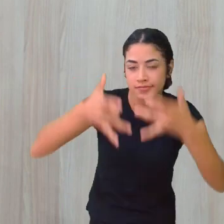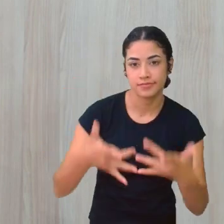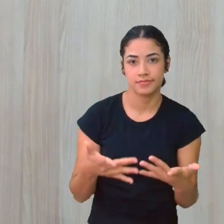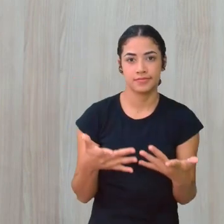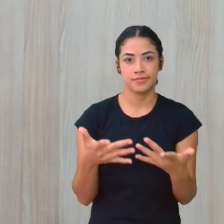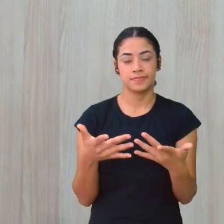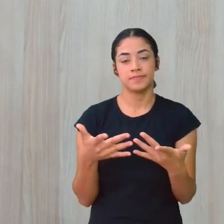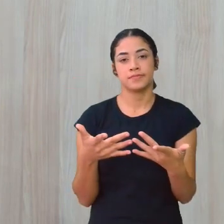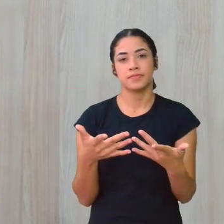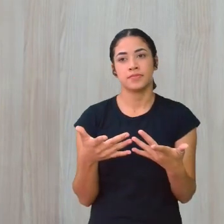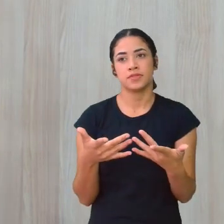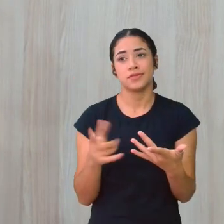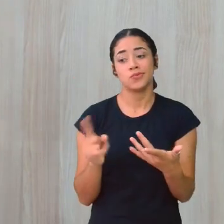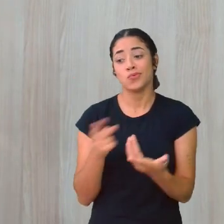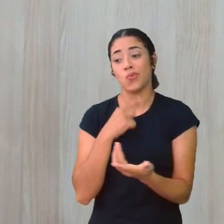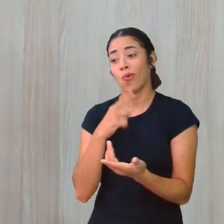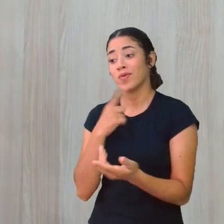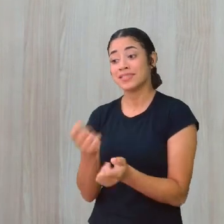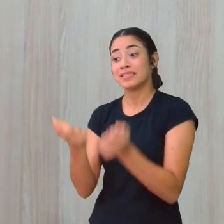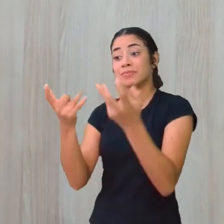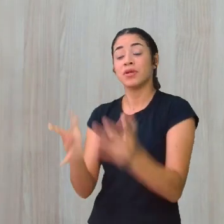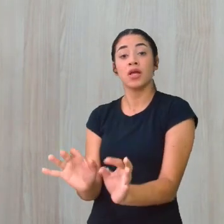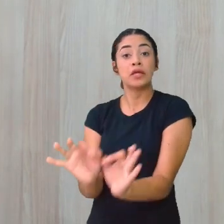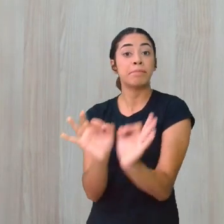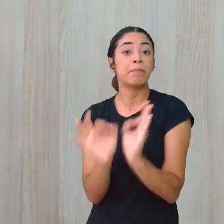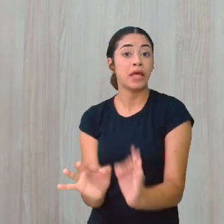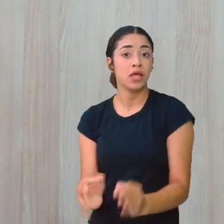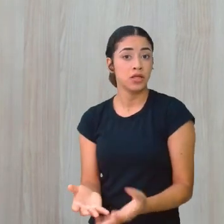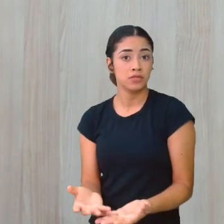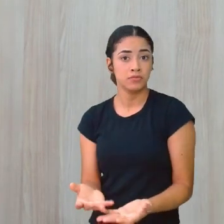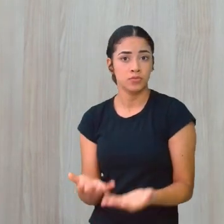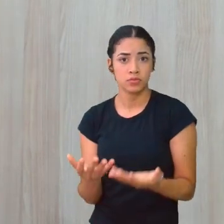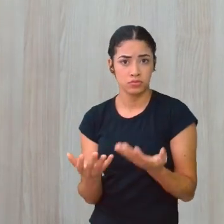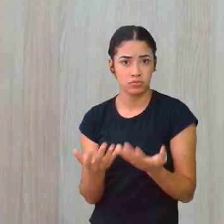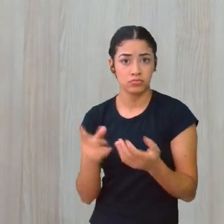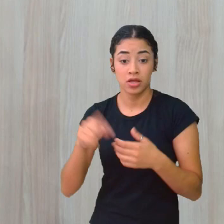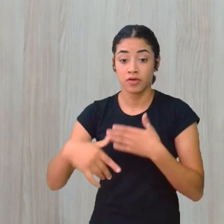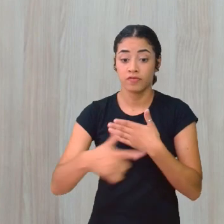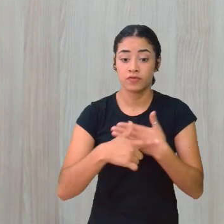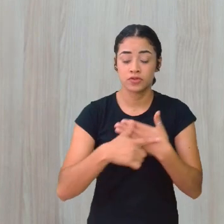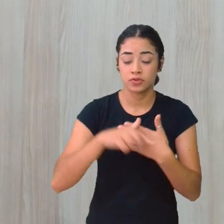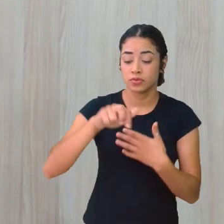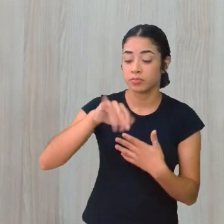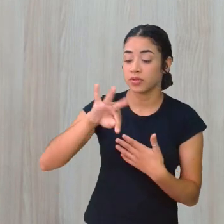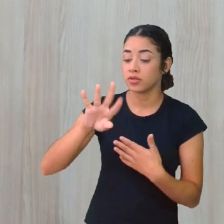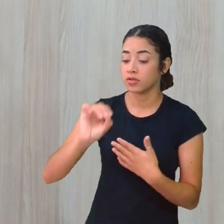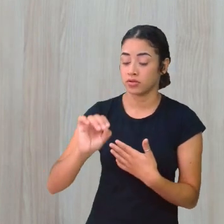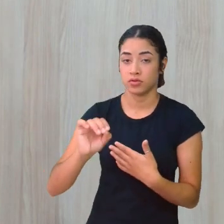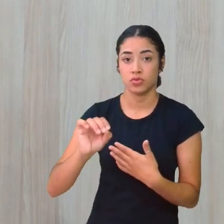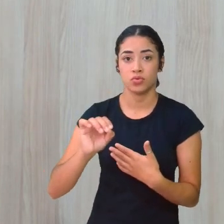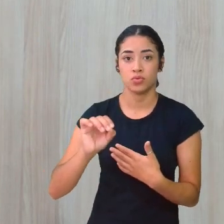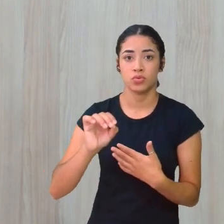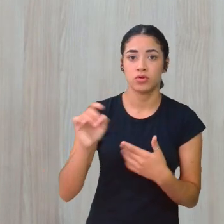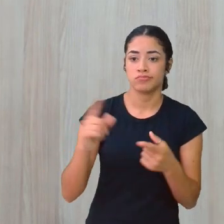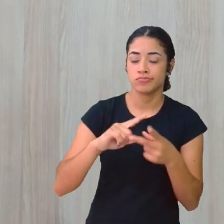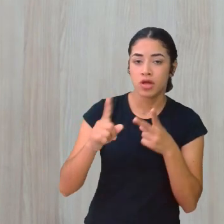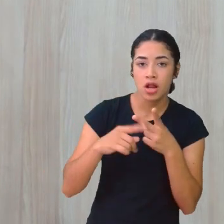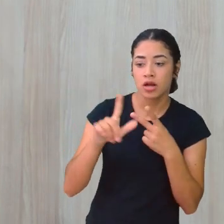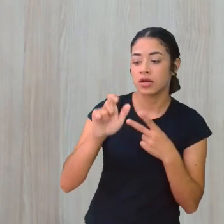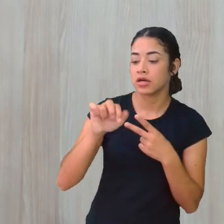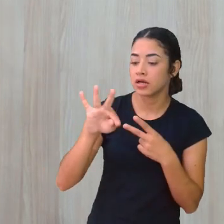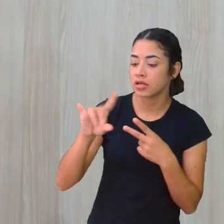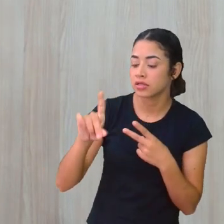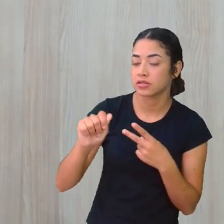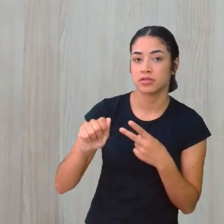inexplicável Que é mais ou menos Quando Que é mais ou menos A função do mito A função da lenda Que é dar uma